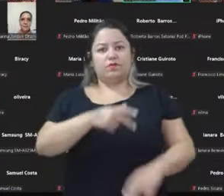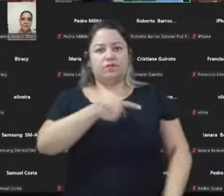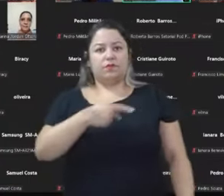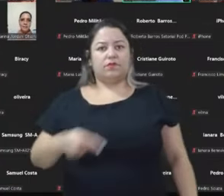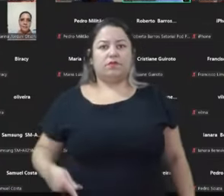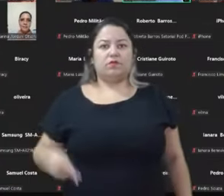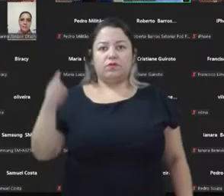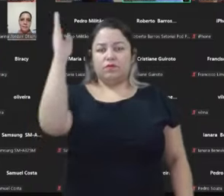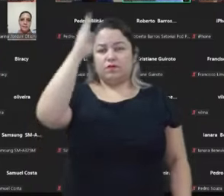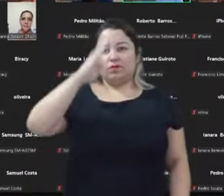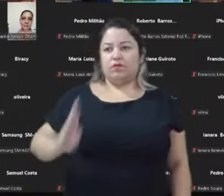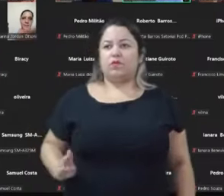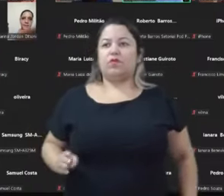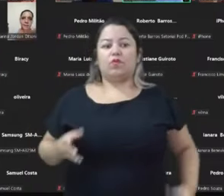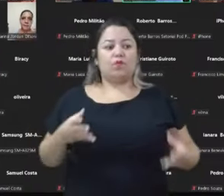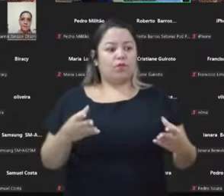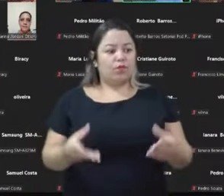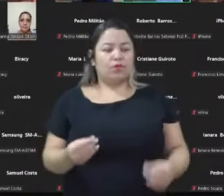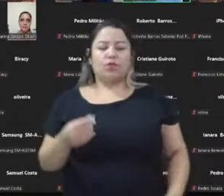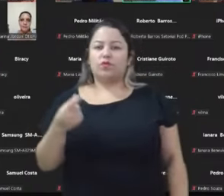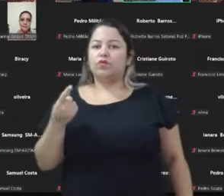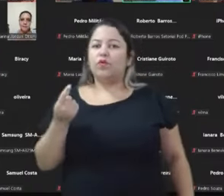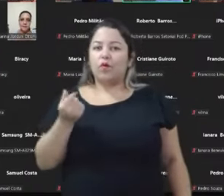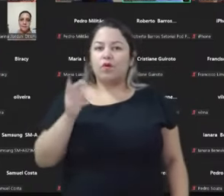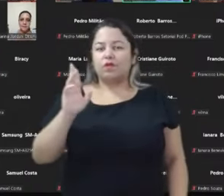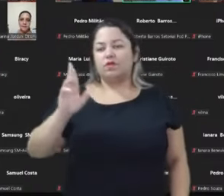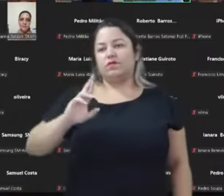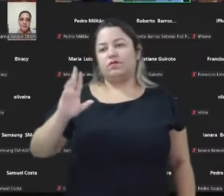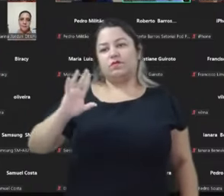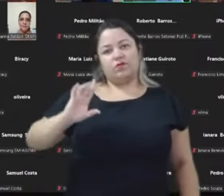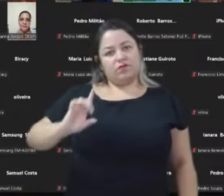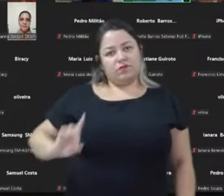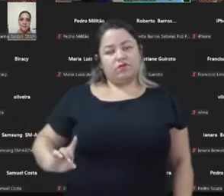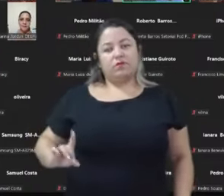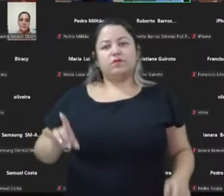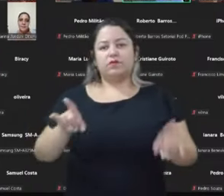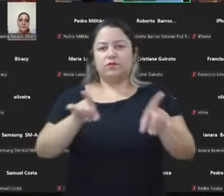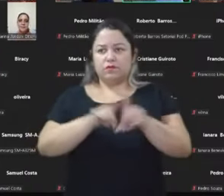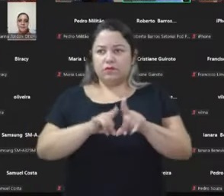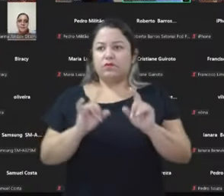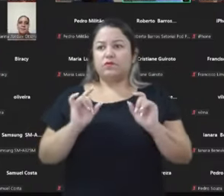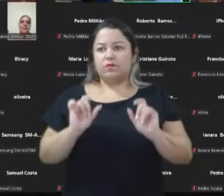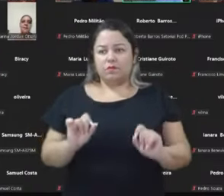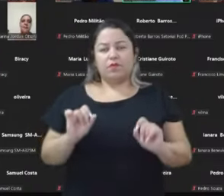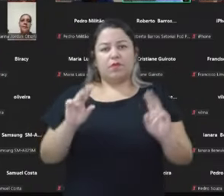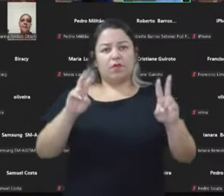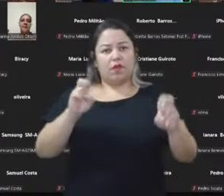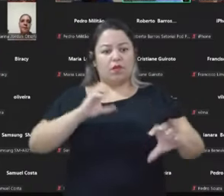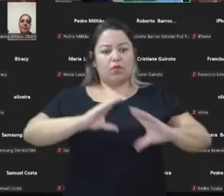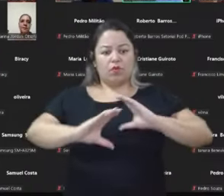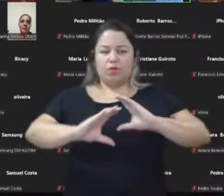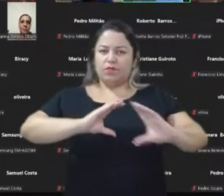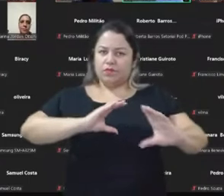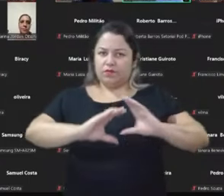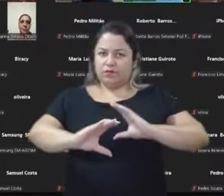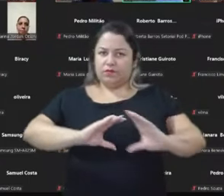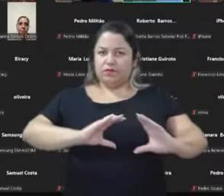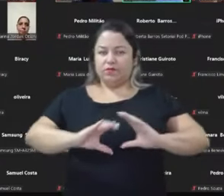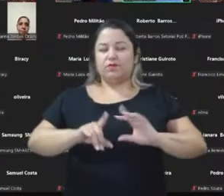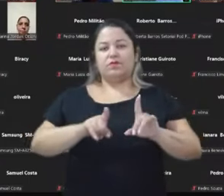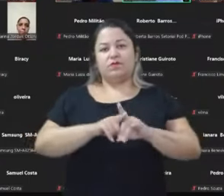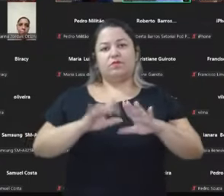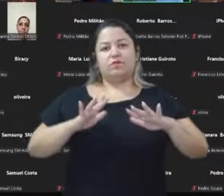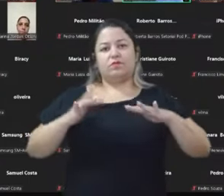República, com muito dinheiro da extrema-direita e com muito dinheiro despejado nessa questão da comunicação e das redes